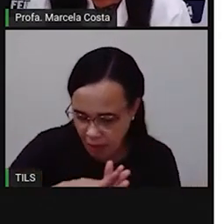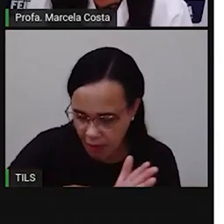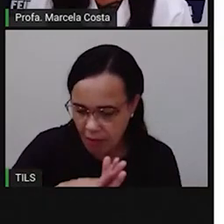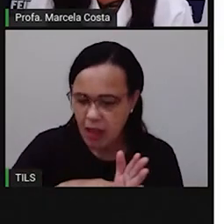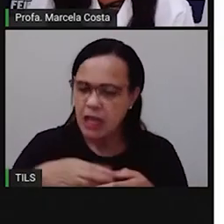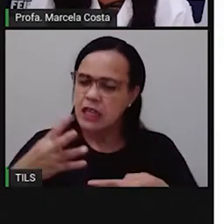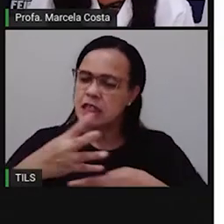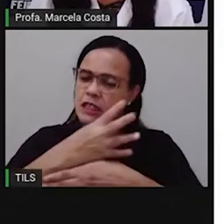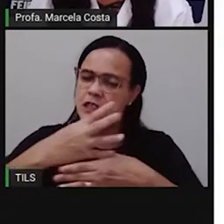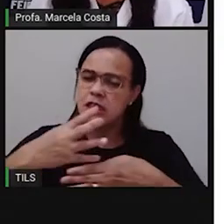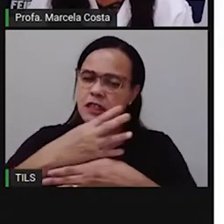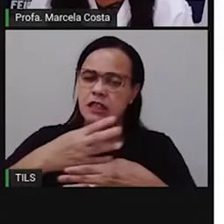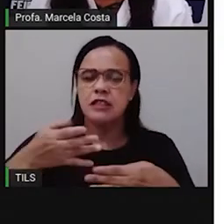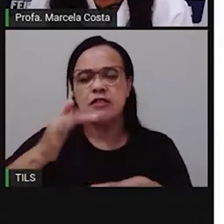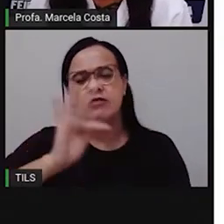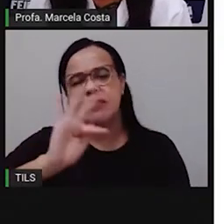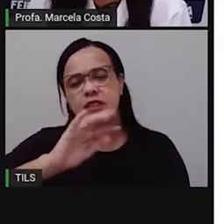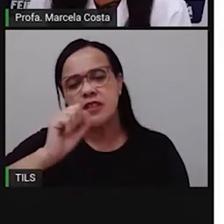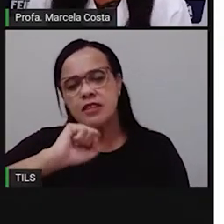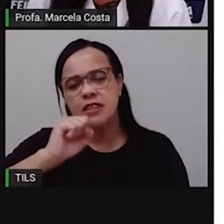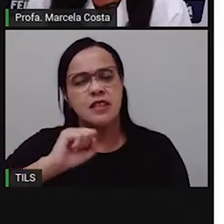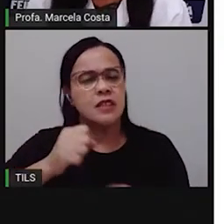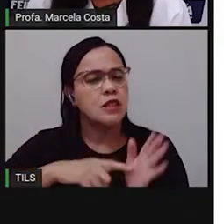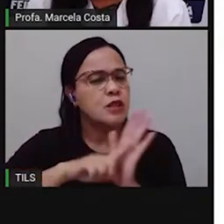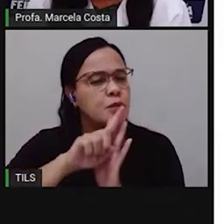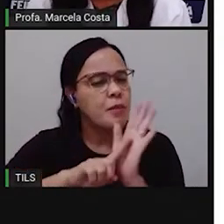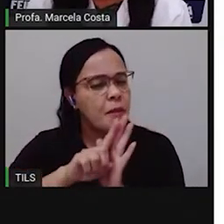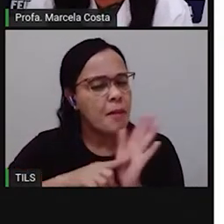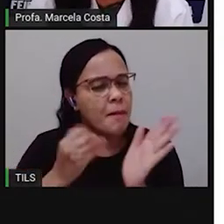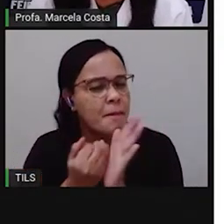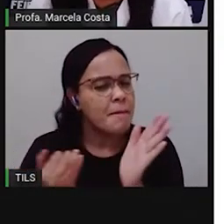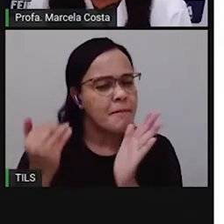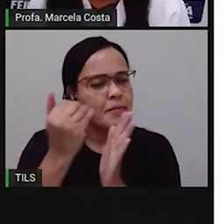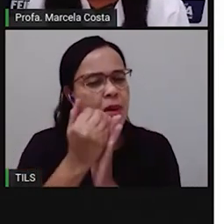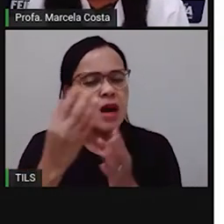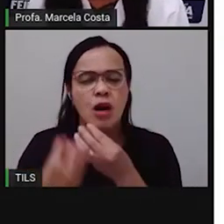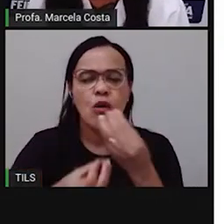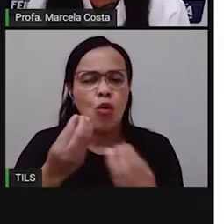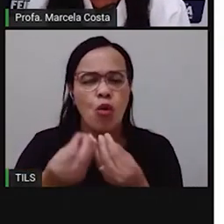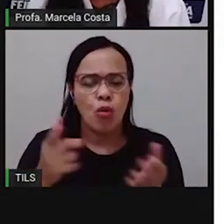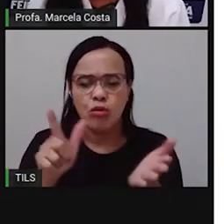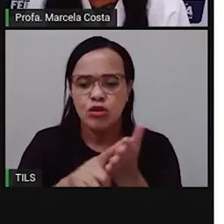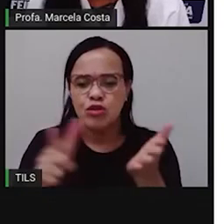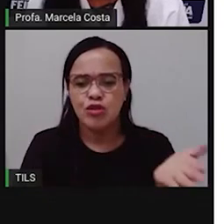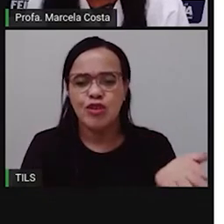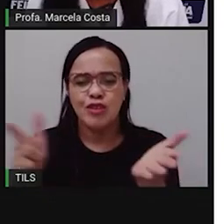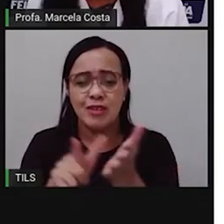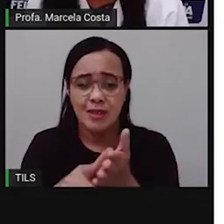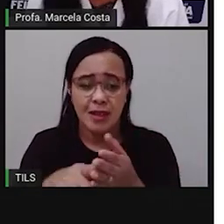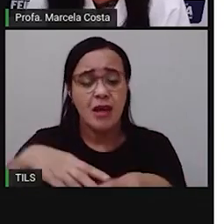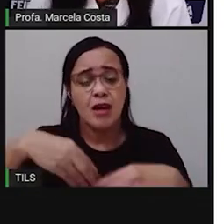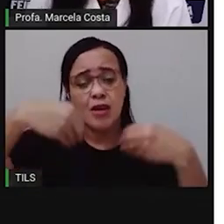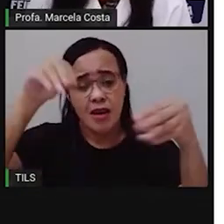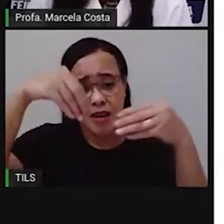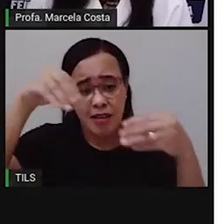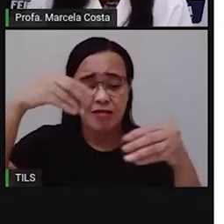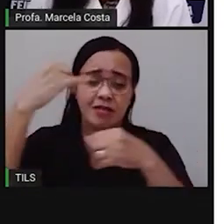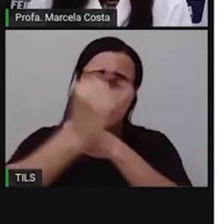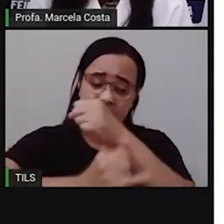Santana, através da internet, de revistas, jornais ou até de livros.